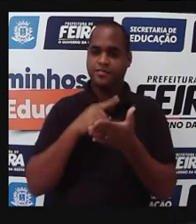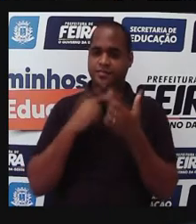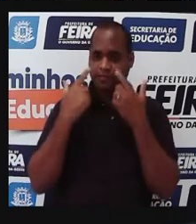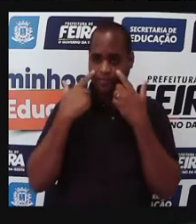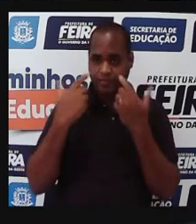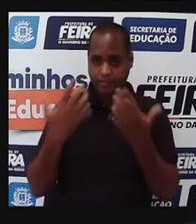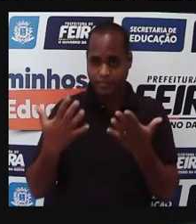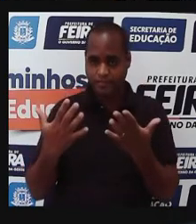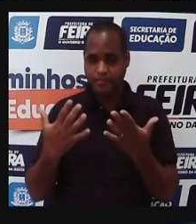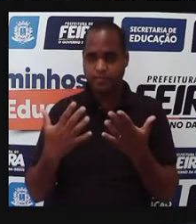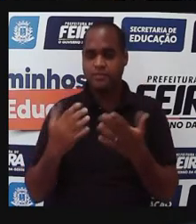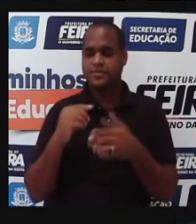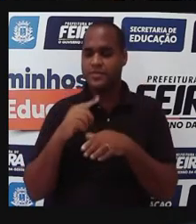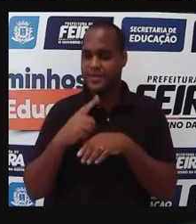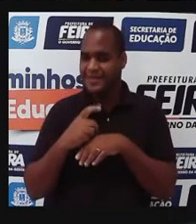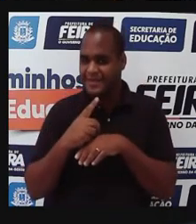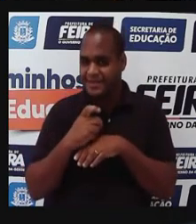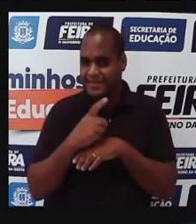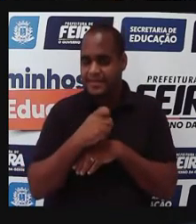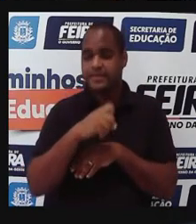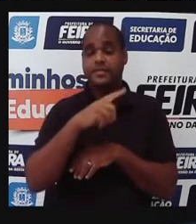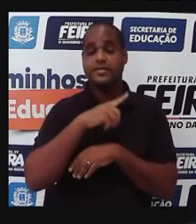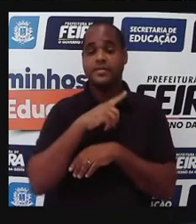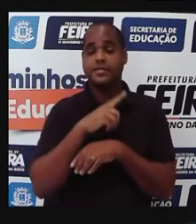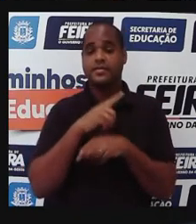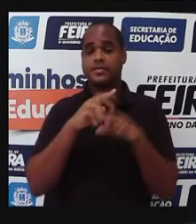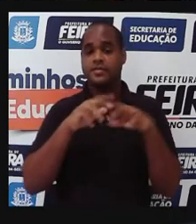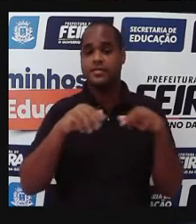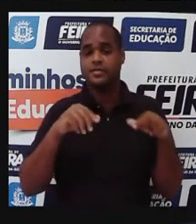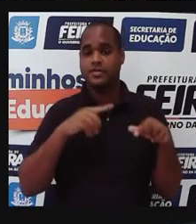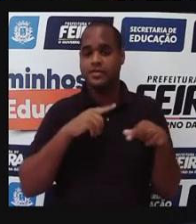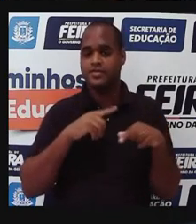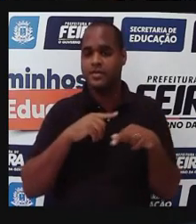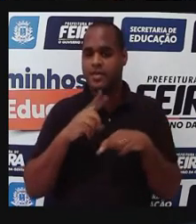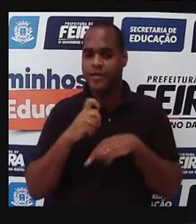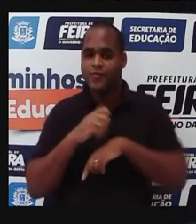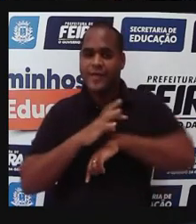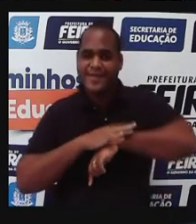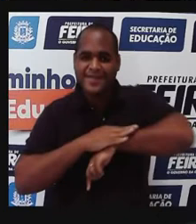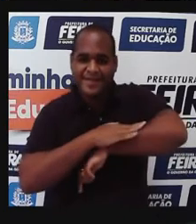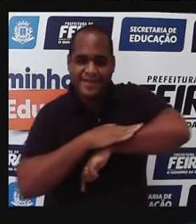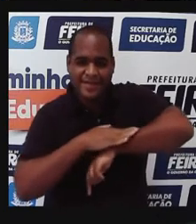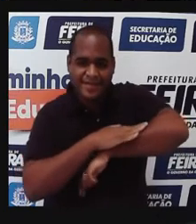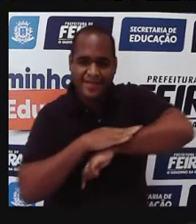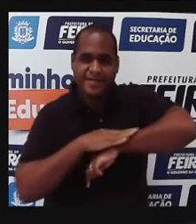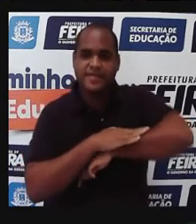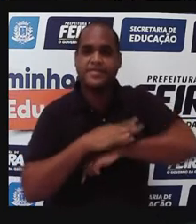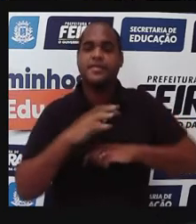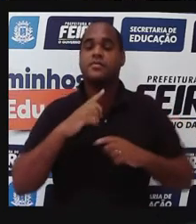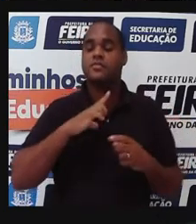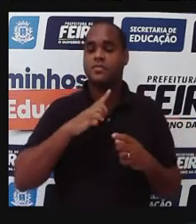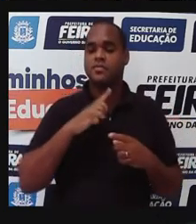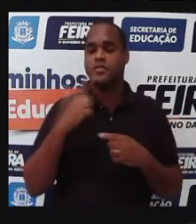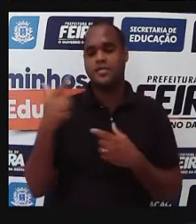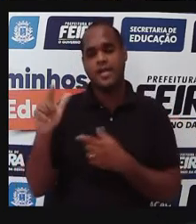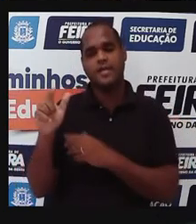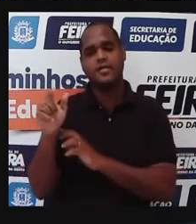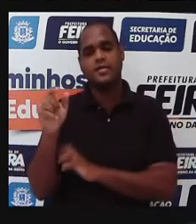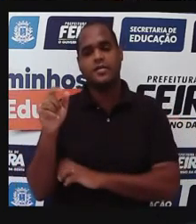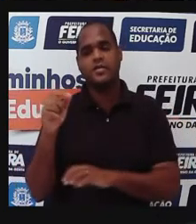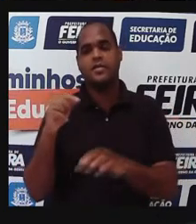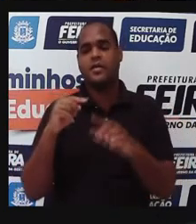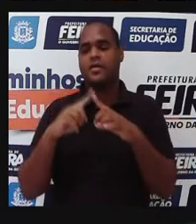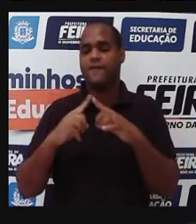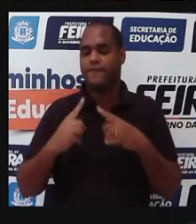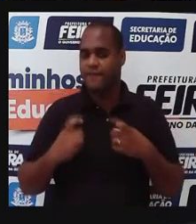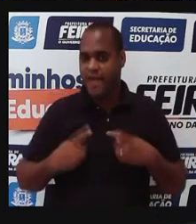por exemplo, a leishmaniose, que é o que popularmente a gente chama de calazar, né, as verminoses, então, a